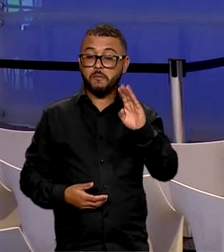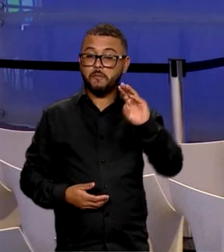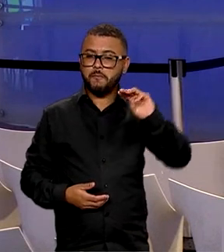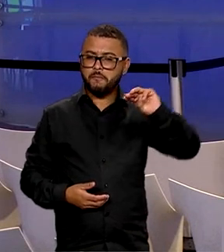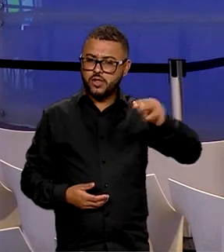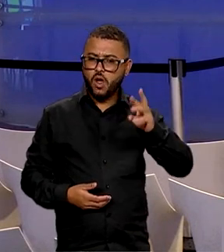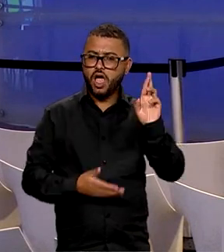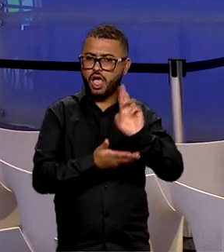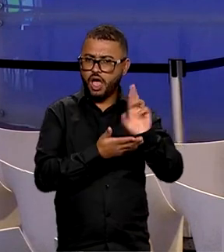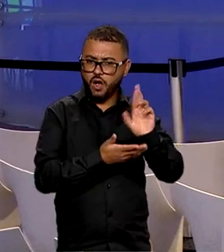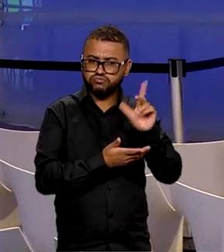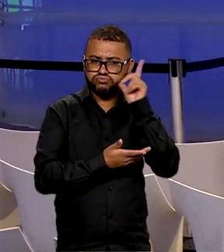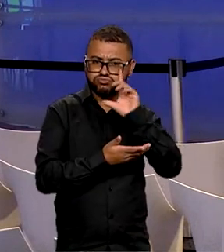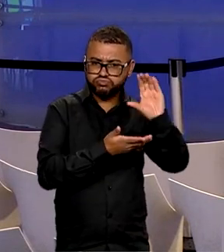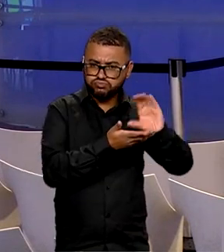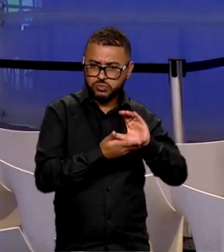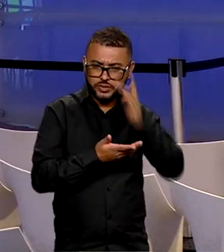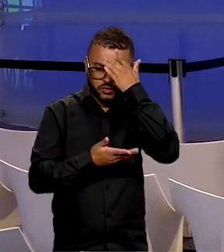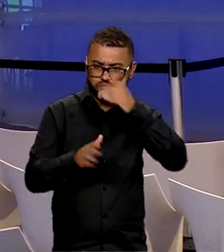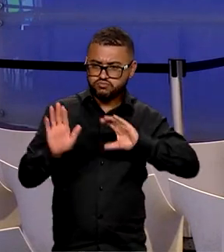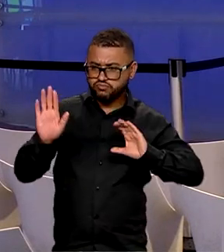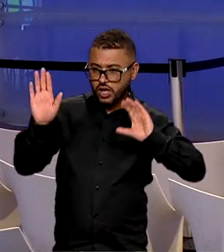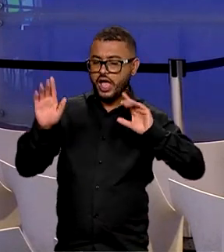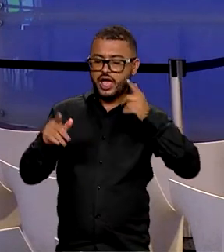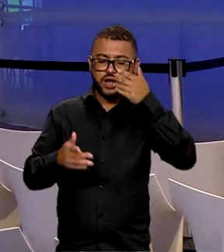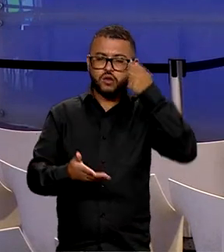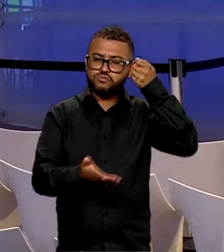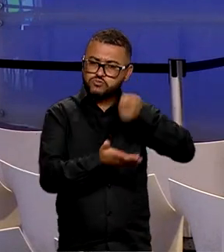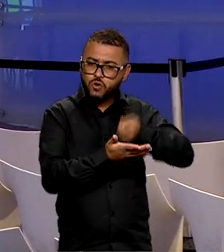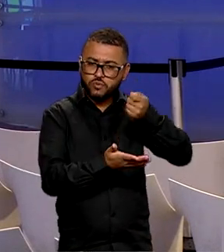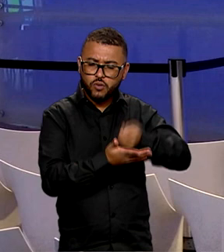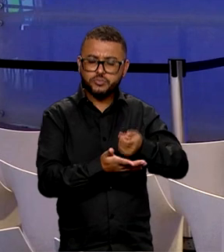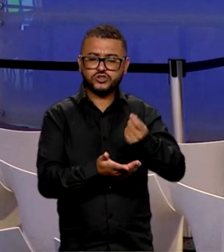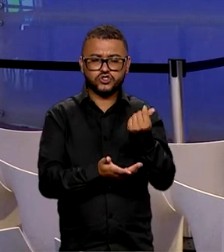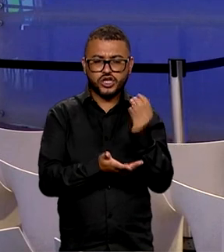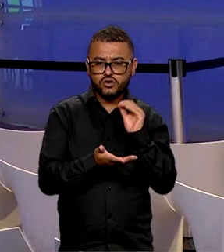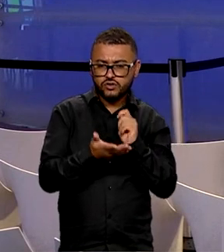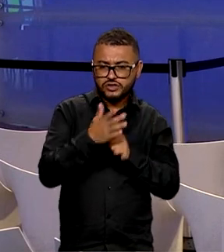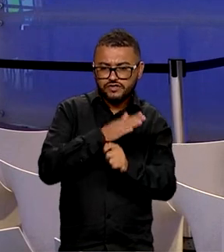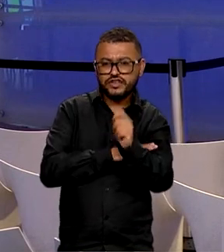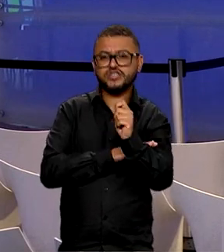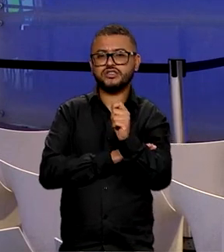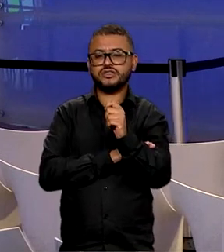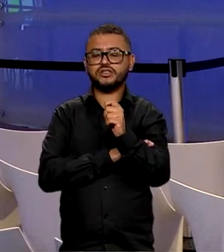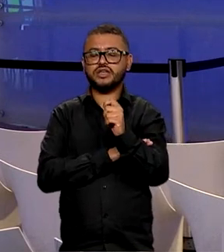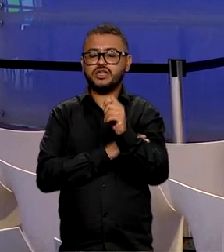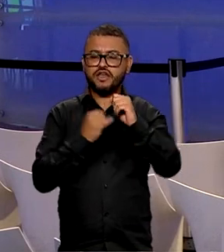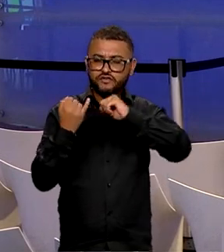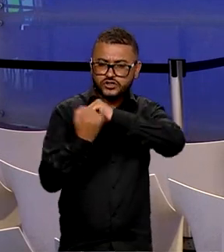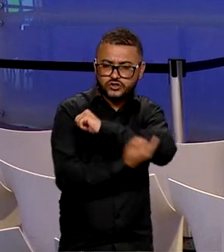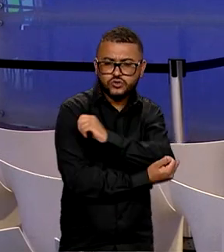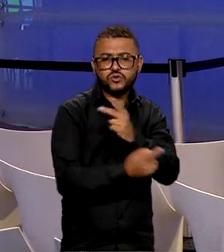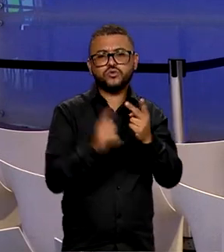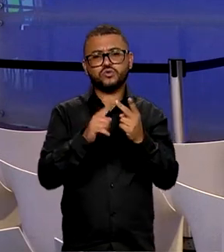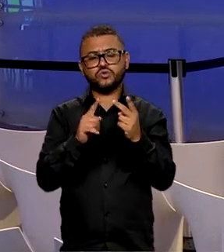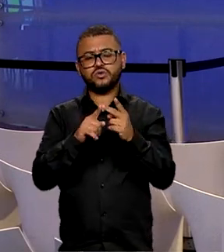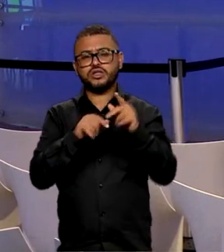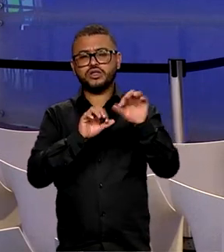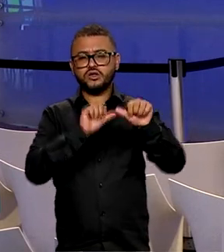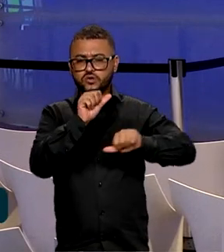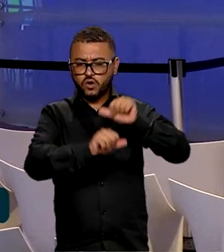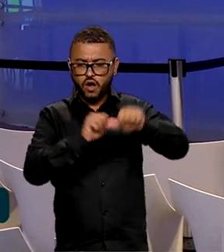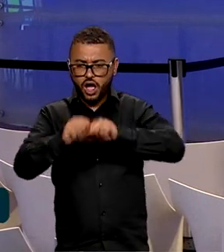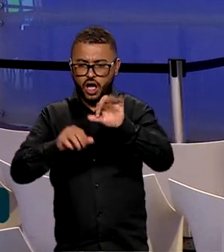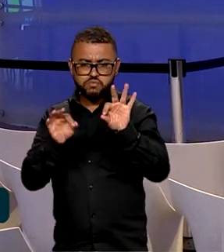Além desse valor, os vencedores se comprometem a investir cerca de 100 milhões de reais em obras de infraestrutura e de revitalização.